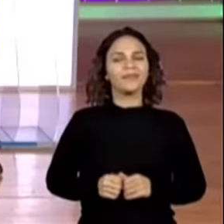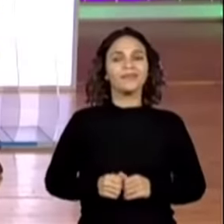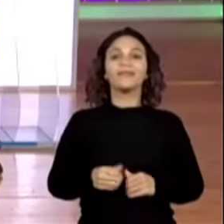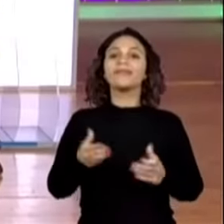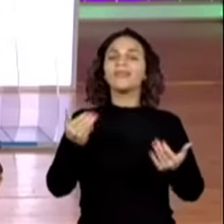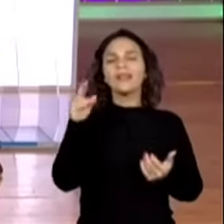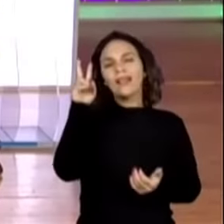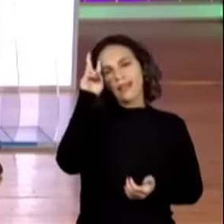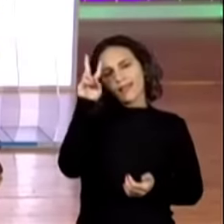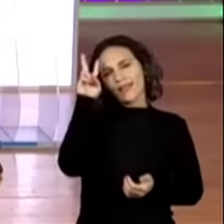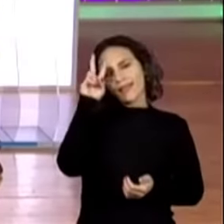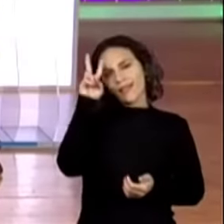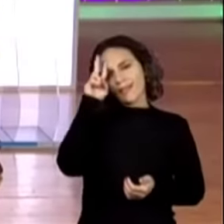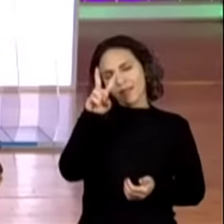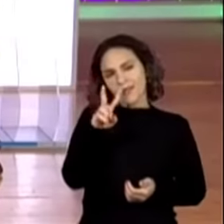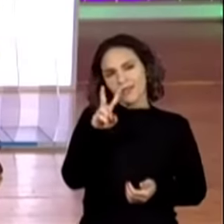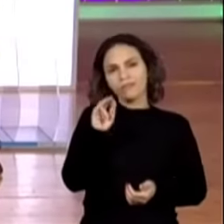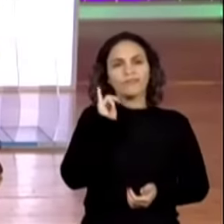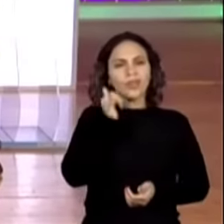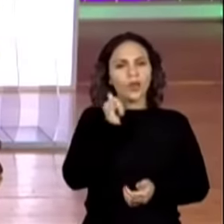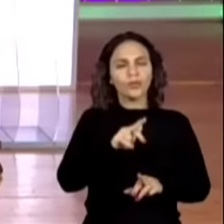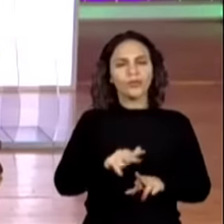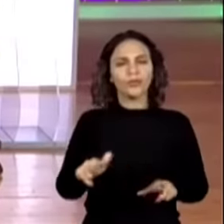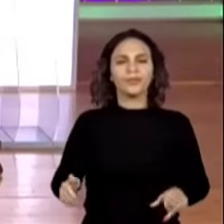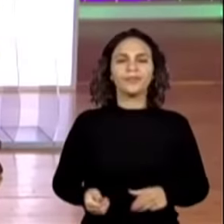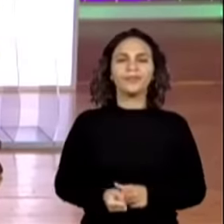relembrar alguns contos.